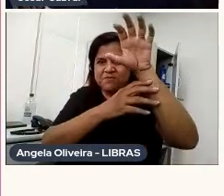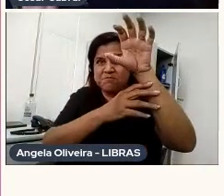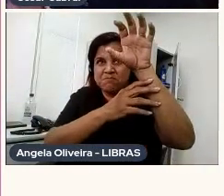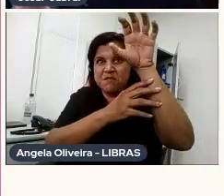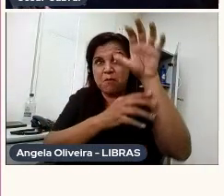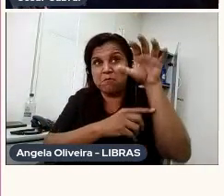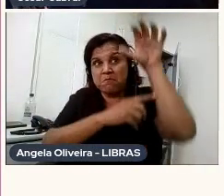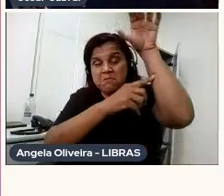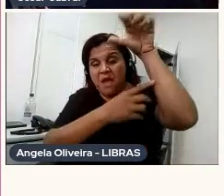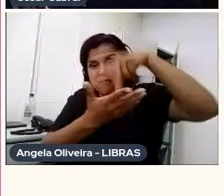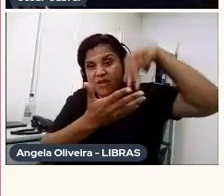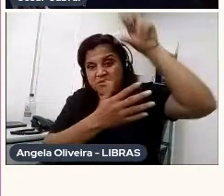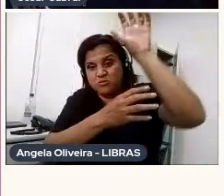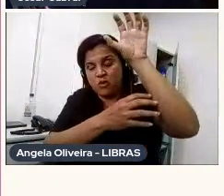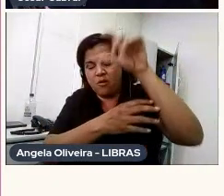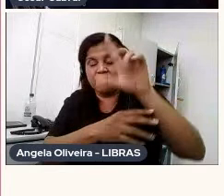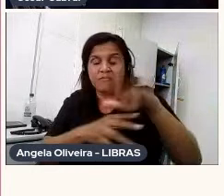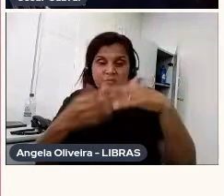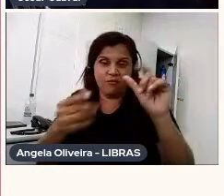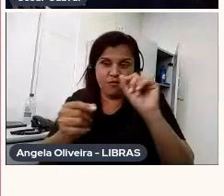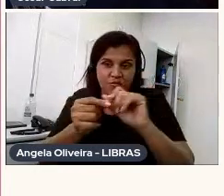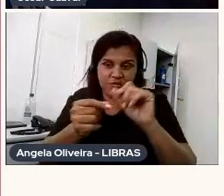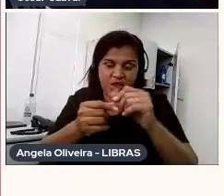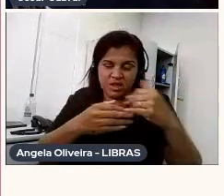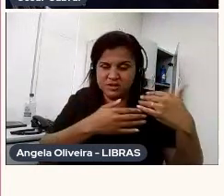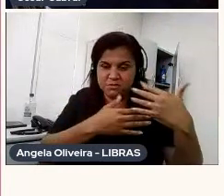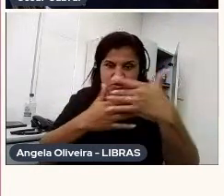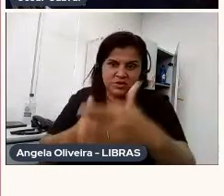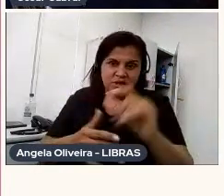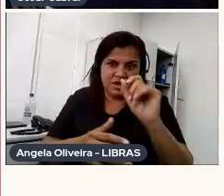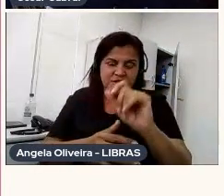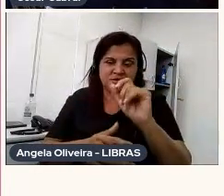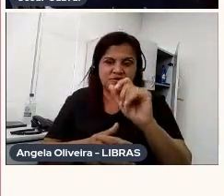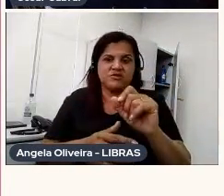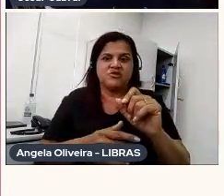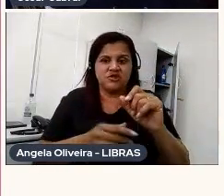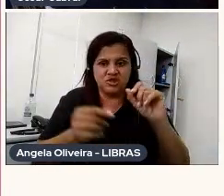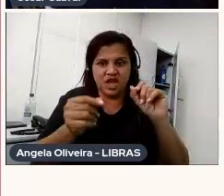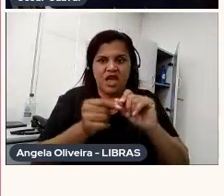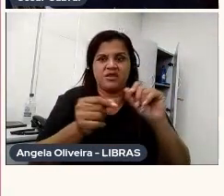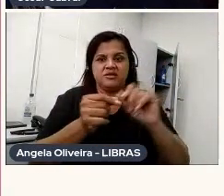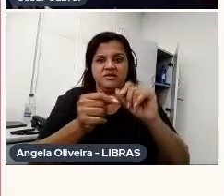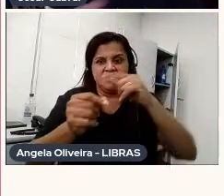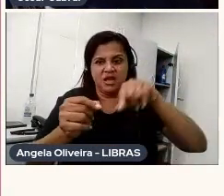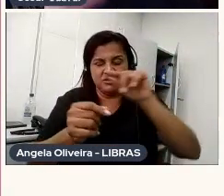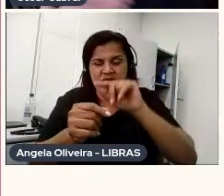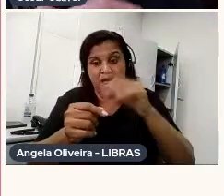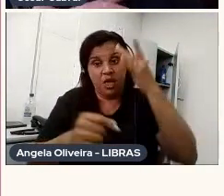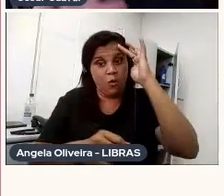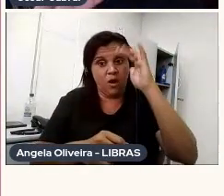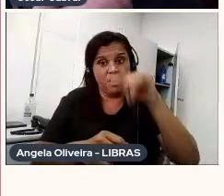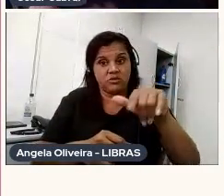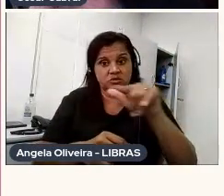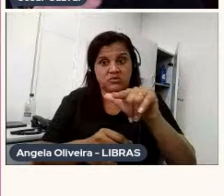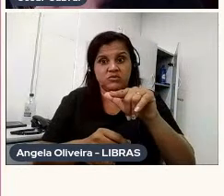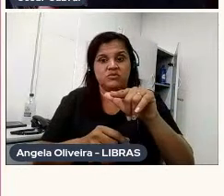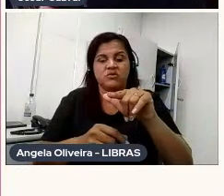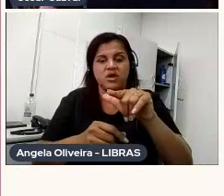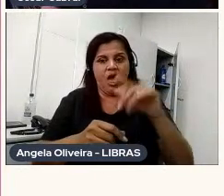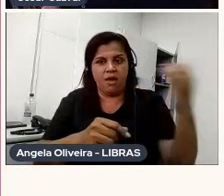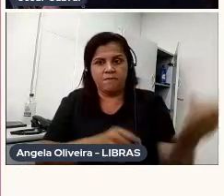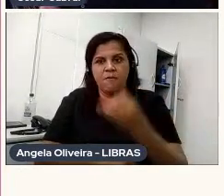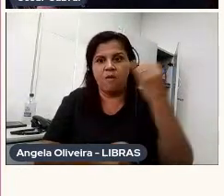é, mas foi isso, né, esse processo de exercitar, né, eu acho que foi fundamental pra, pra